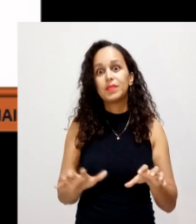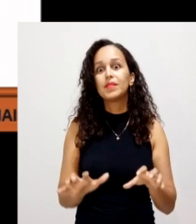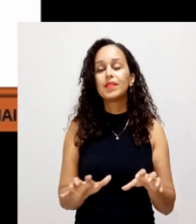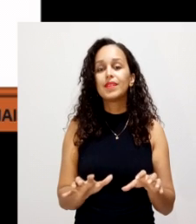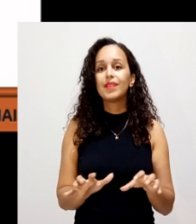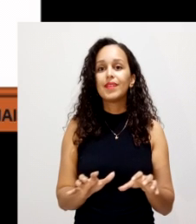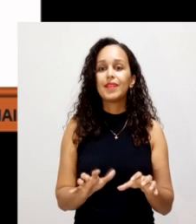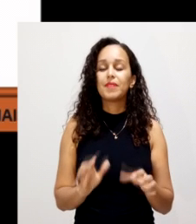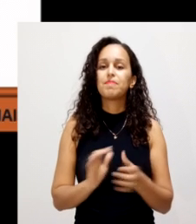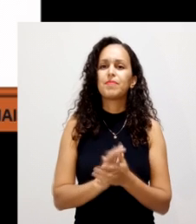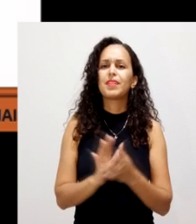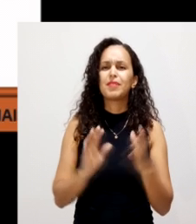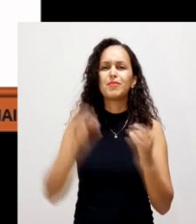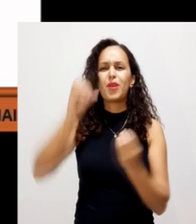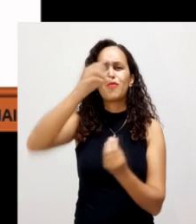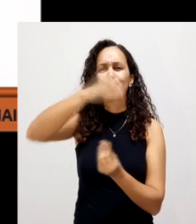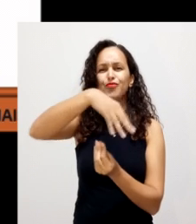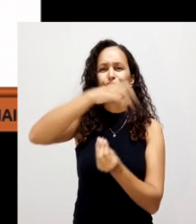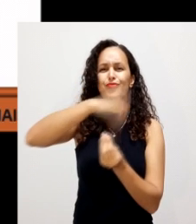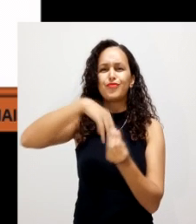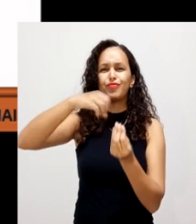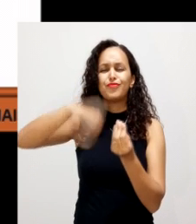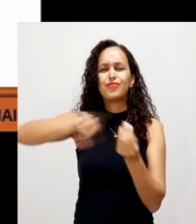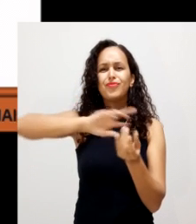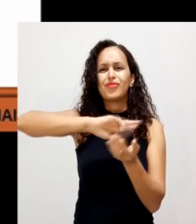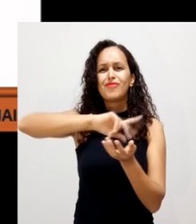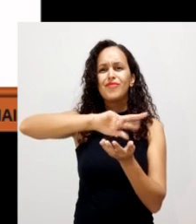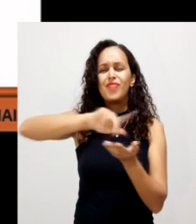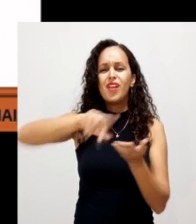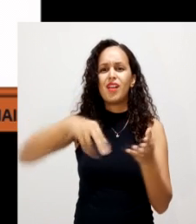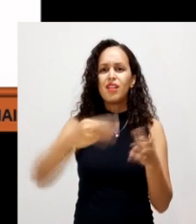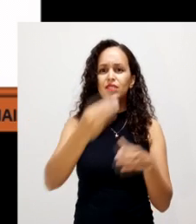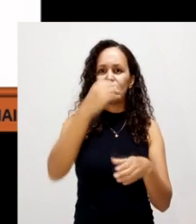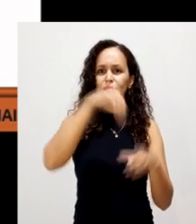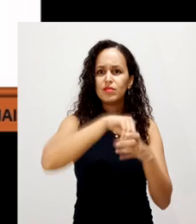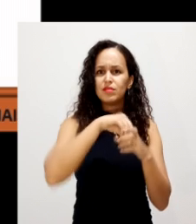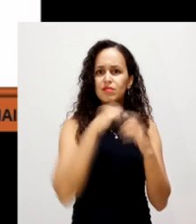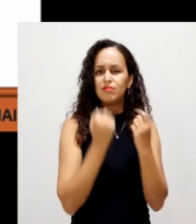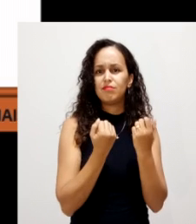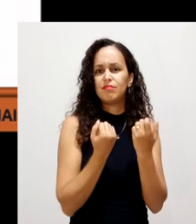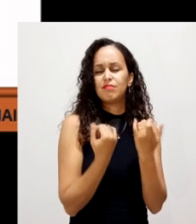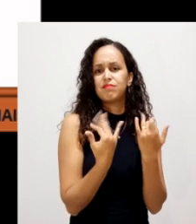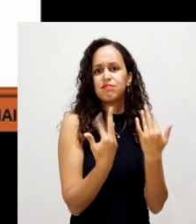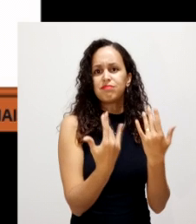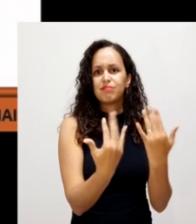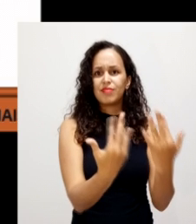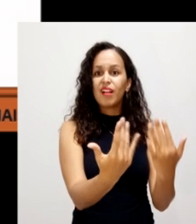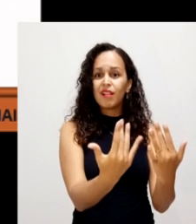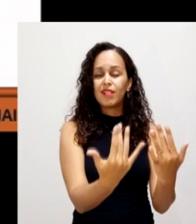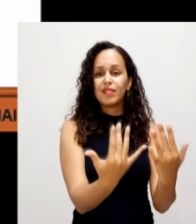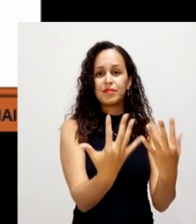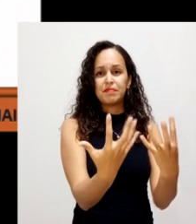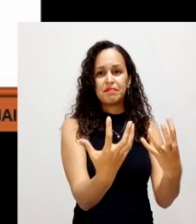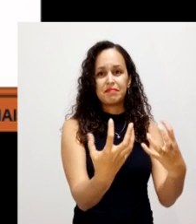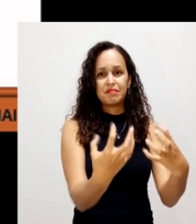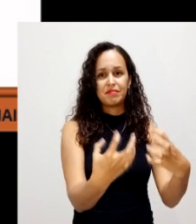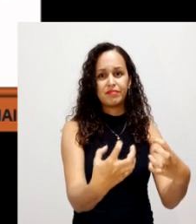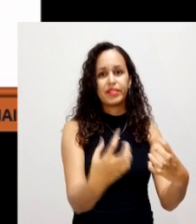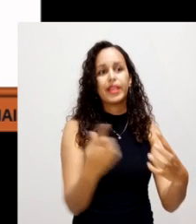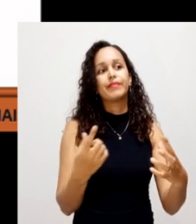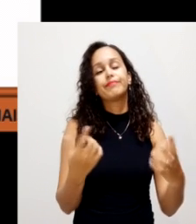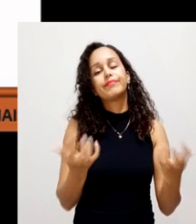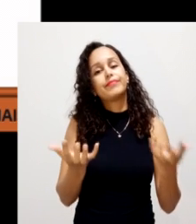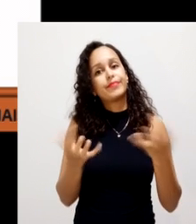fition, a risotônia, esclerotinia, dentro da nossa, levando doença para a nossa lavoura.